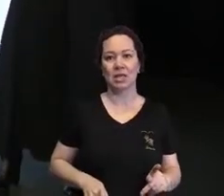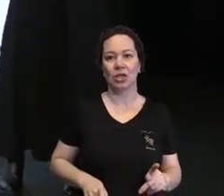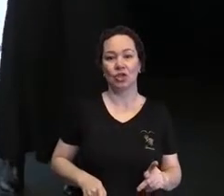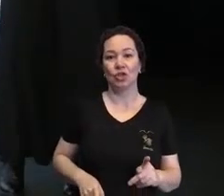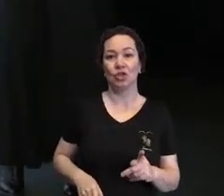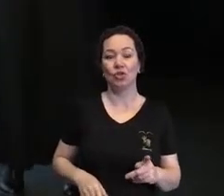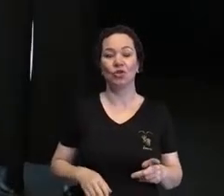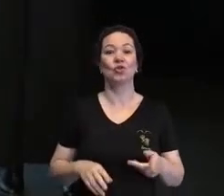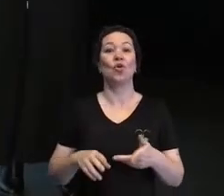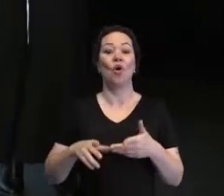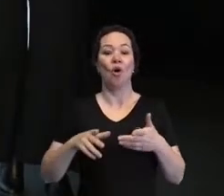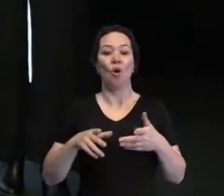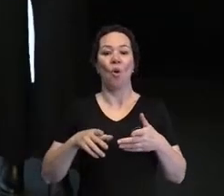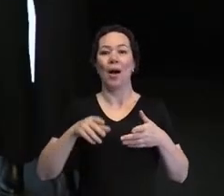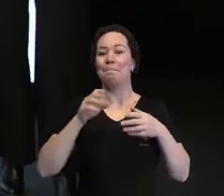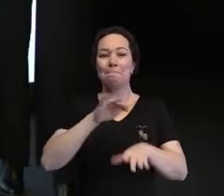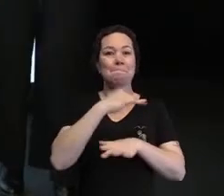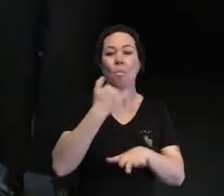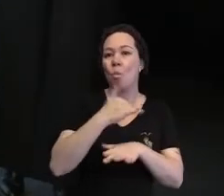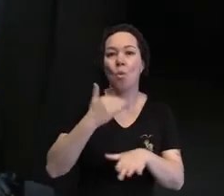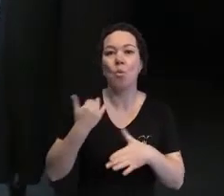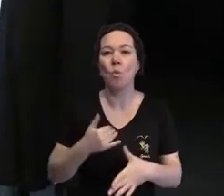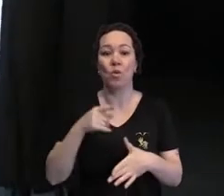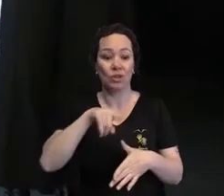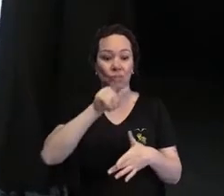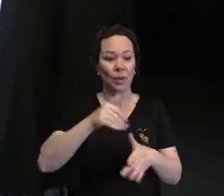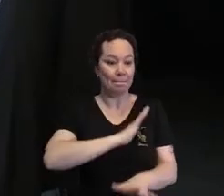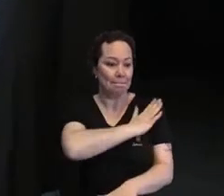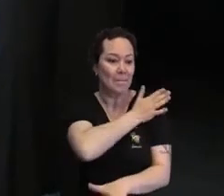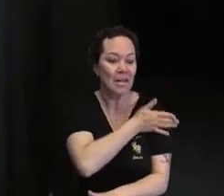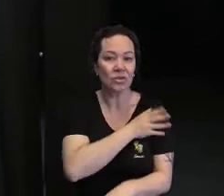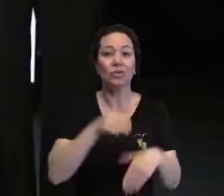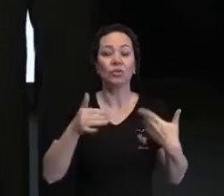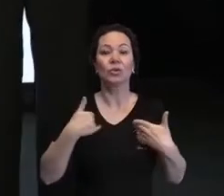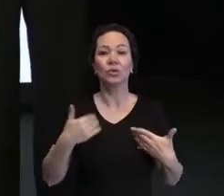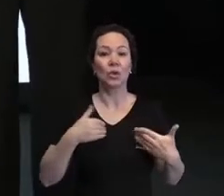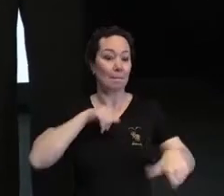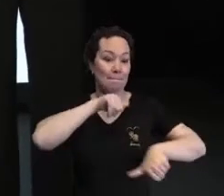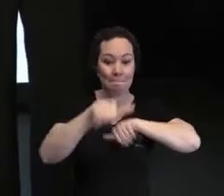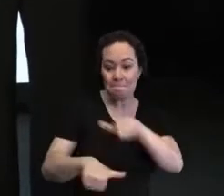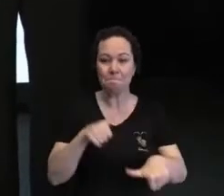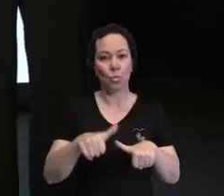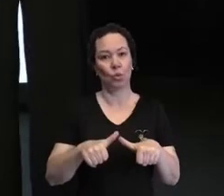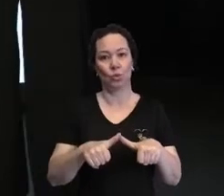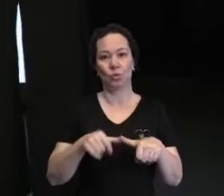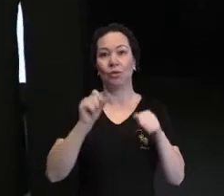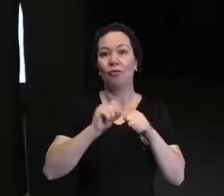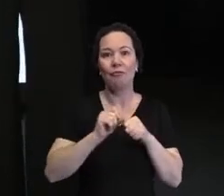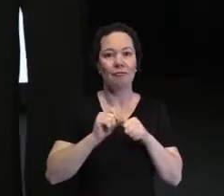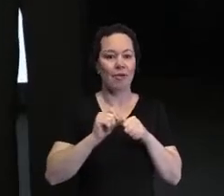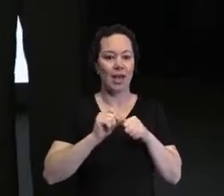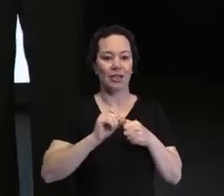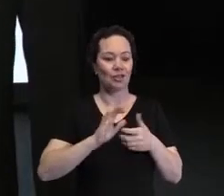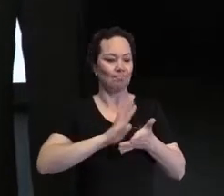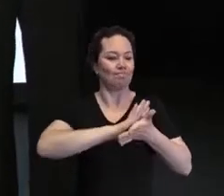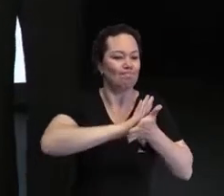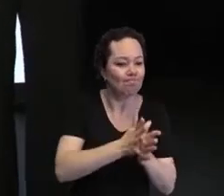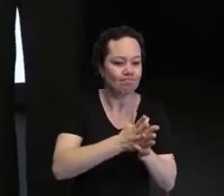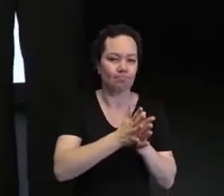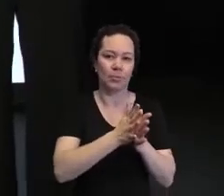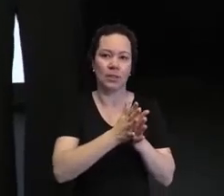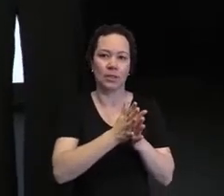Isso são ações preconceituosas. Ou seja, quando eu transformo o estereótipo em um ato de discriminação.